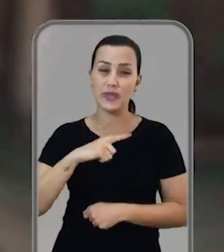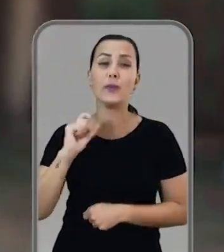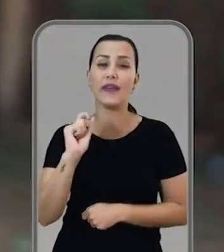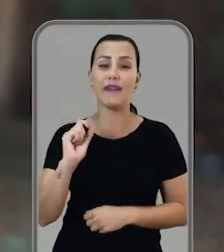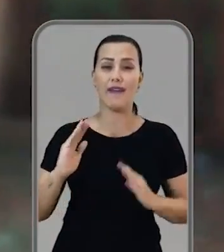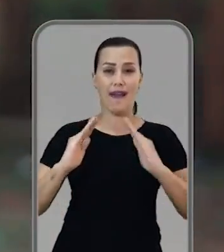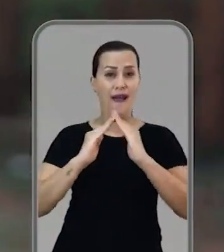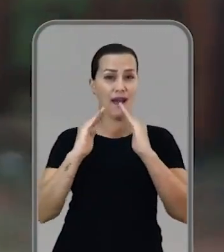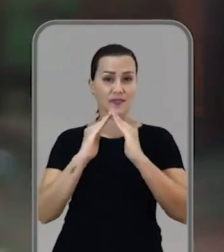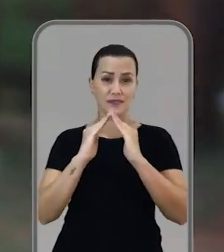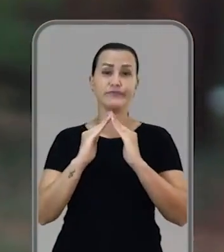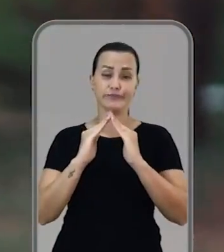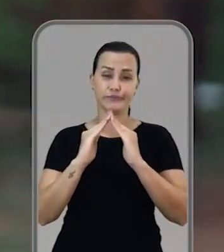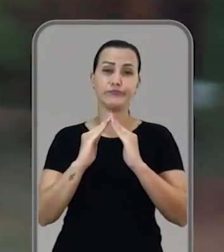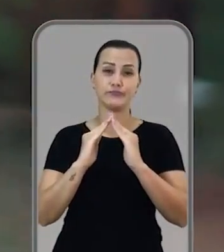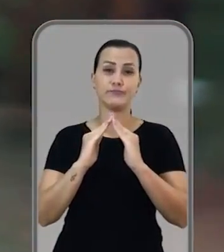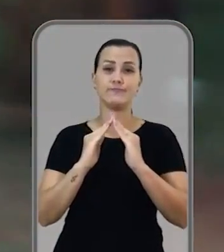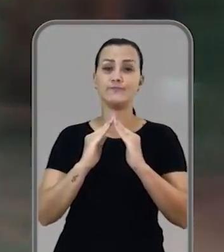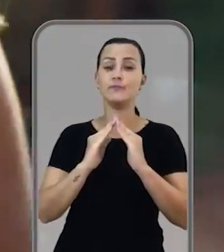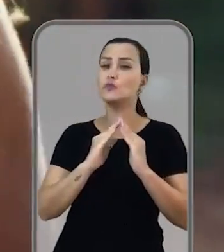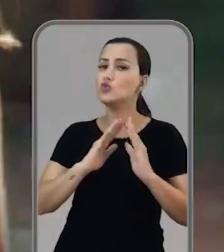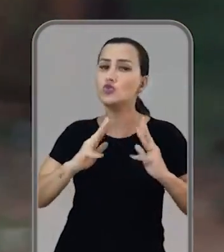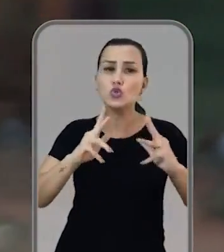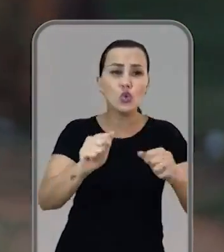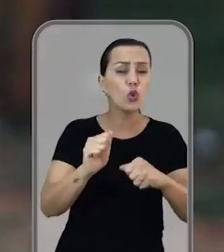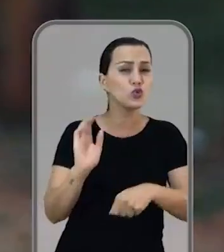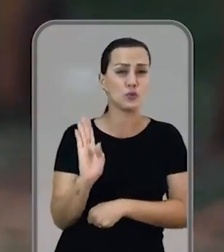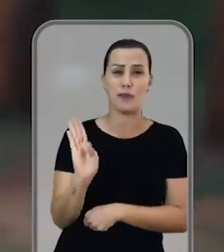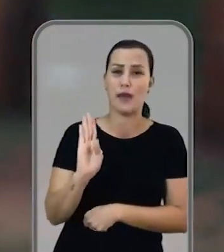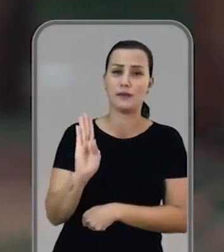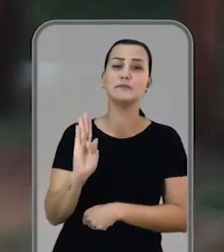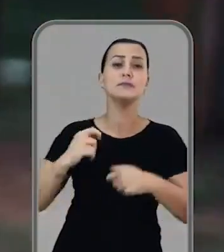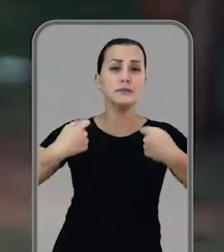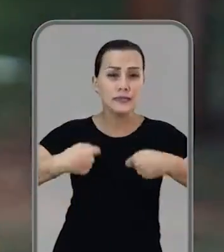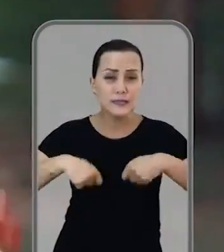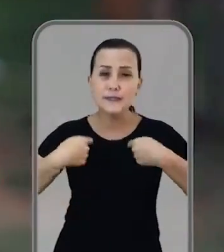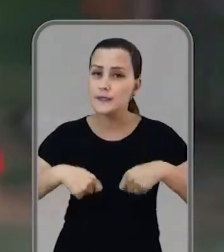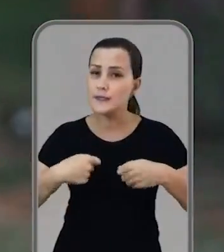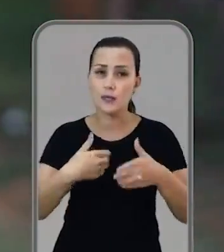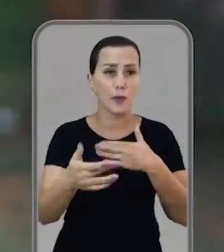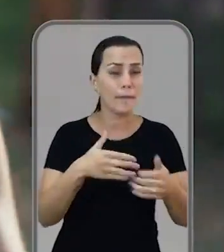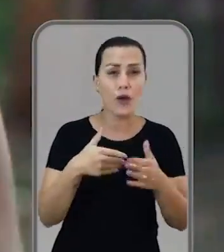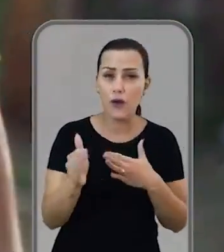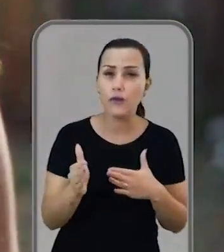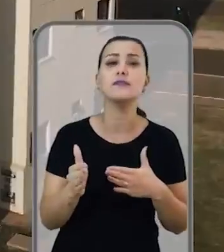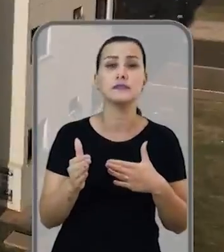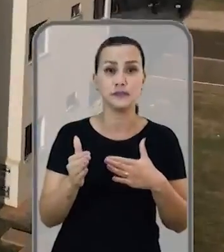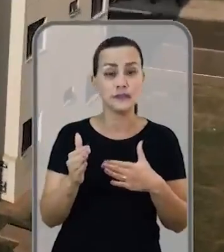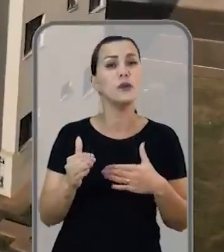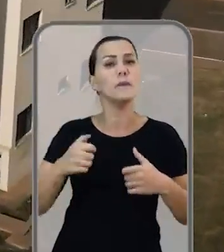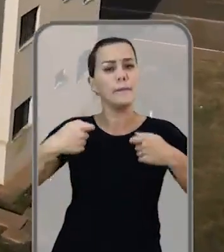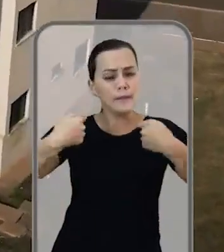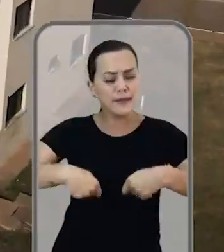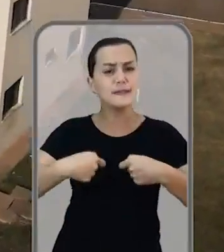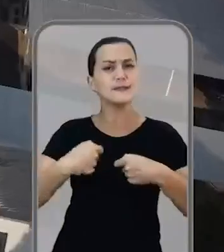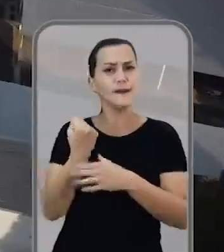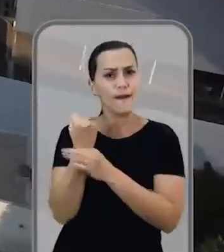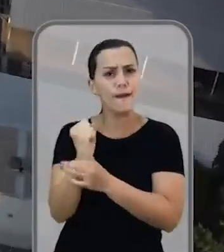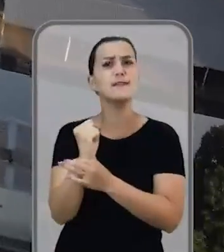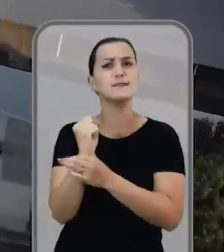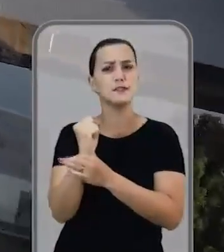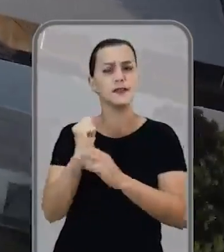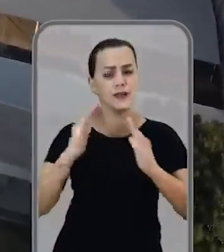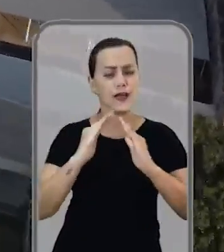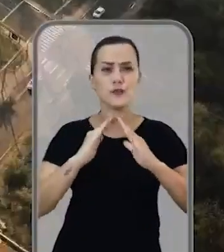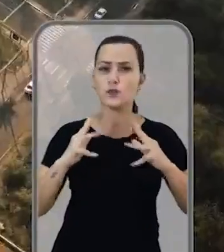Grande ao Los Angeles. Por isso, nós vamos garantir moradia digna pra todas e todos. Com o apoio do